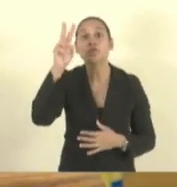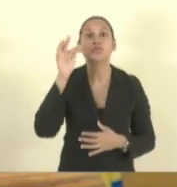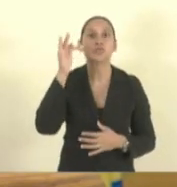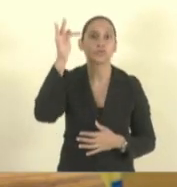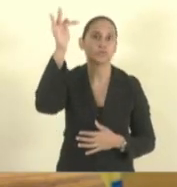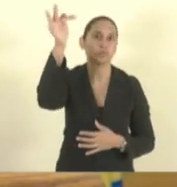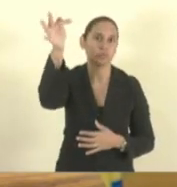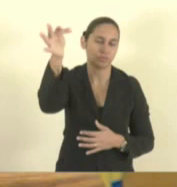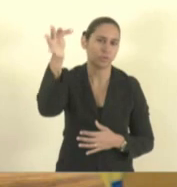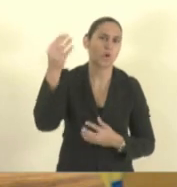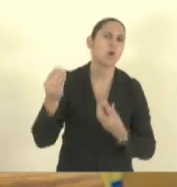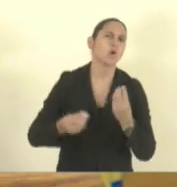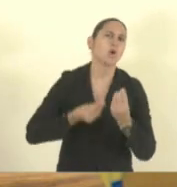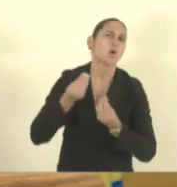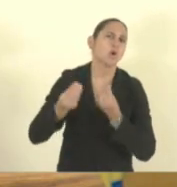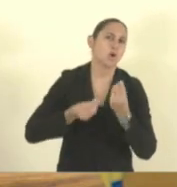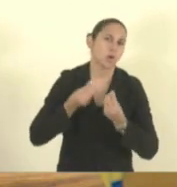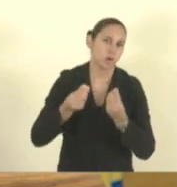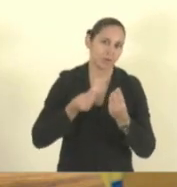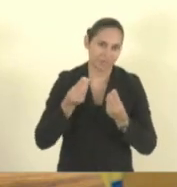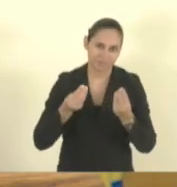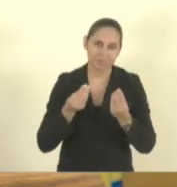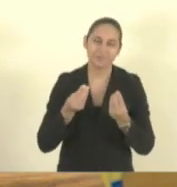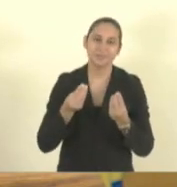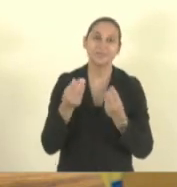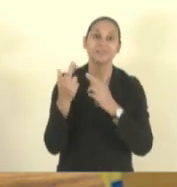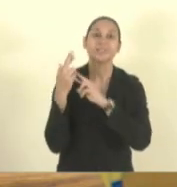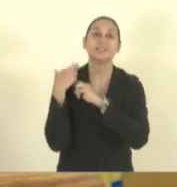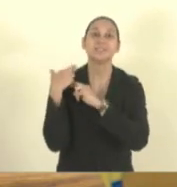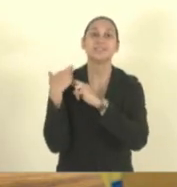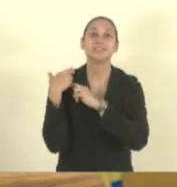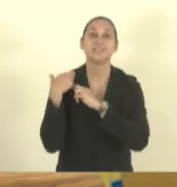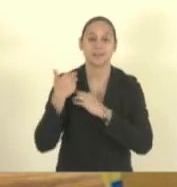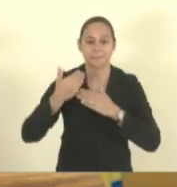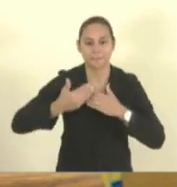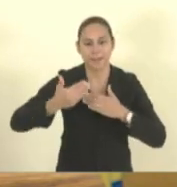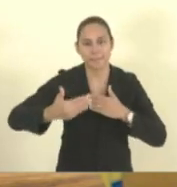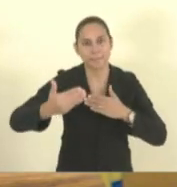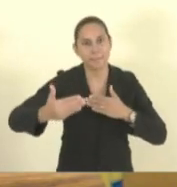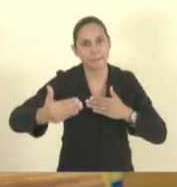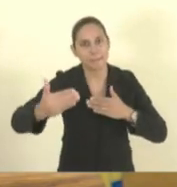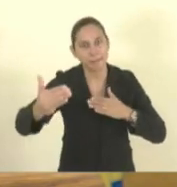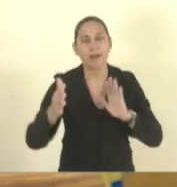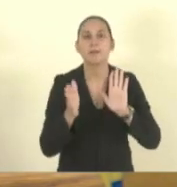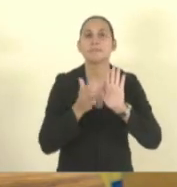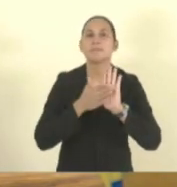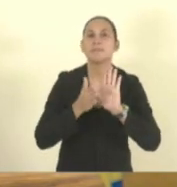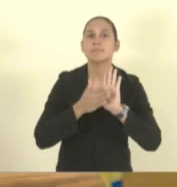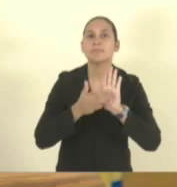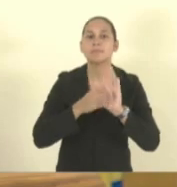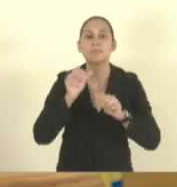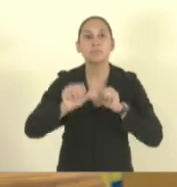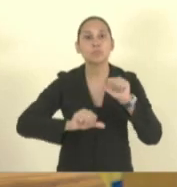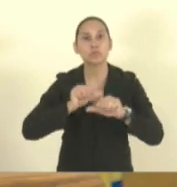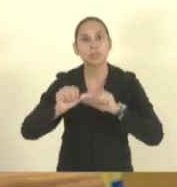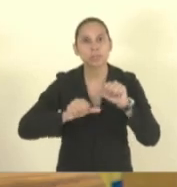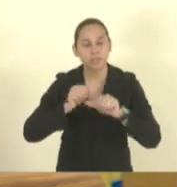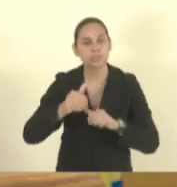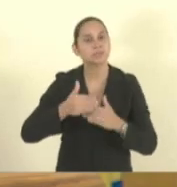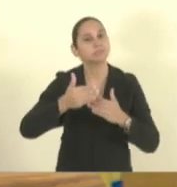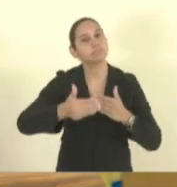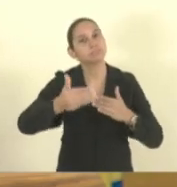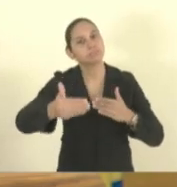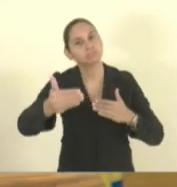da forma mais coerente e responsável propor mudanças de melhoria mudanças